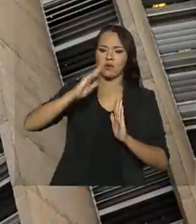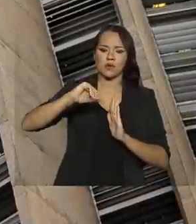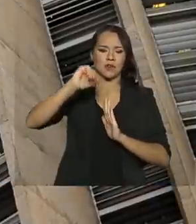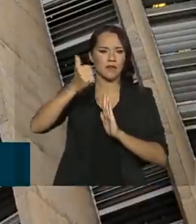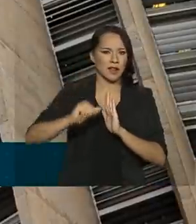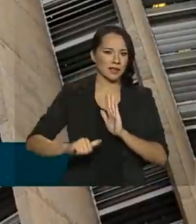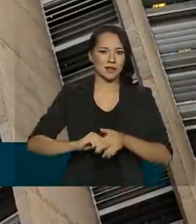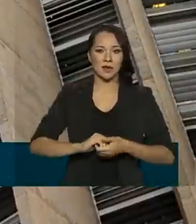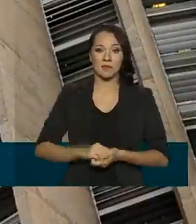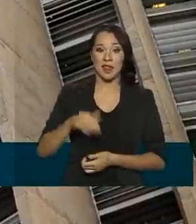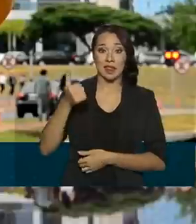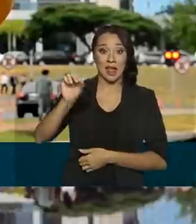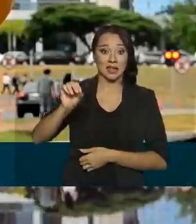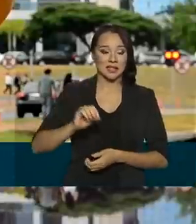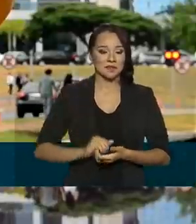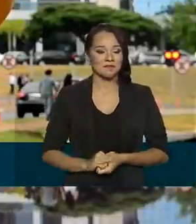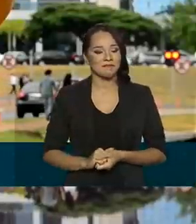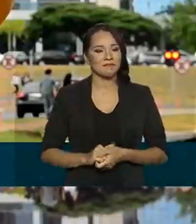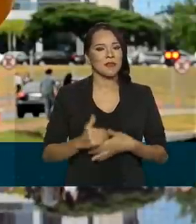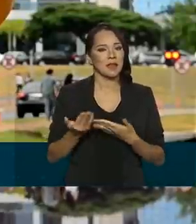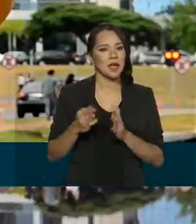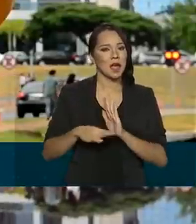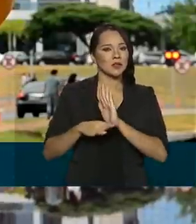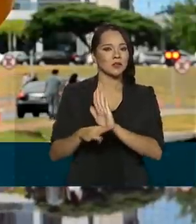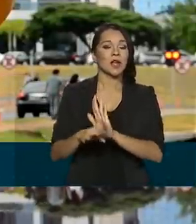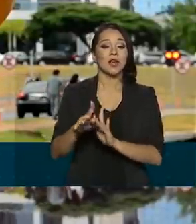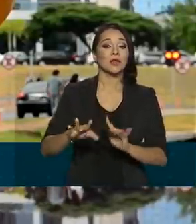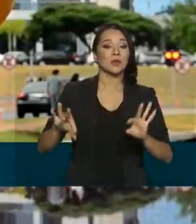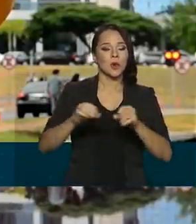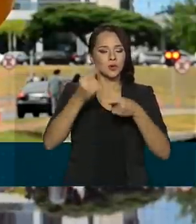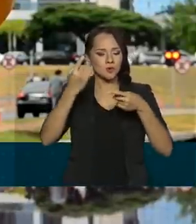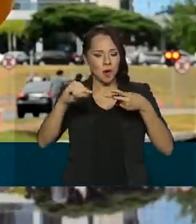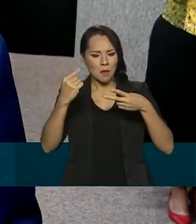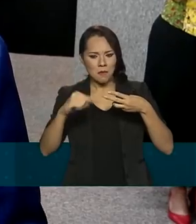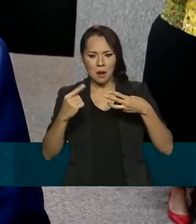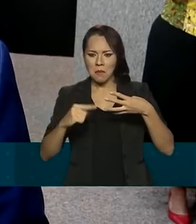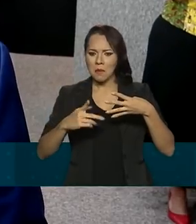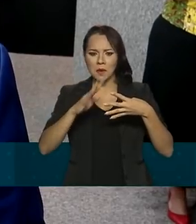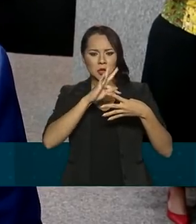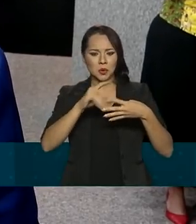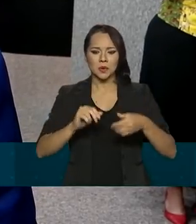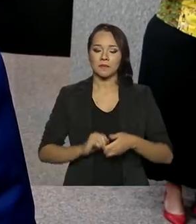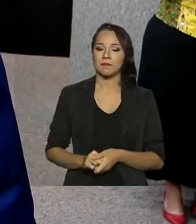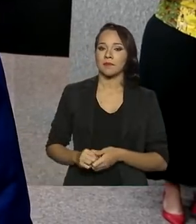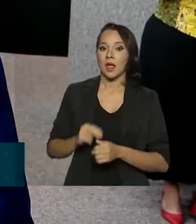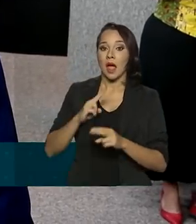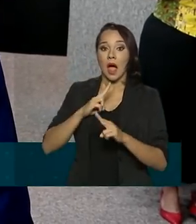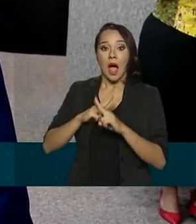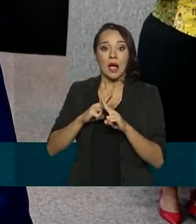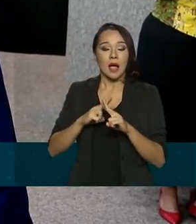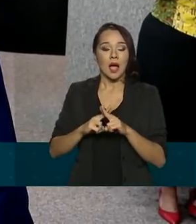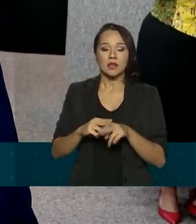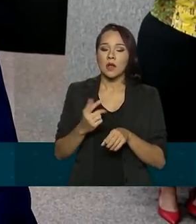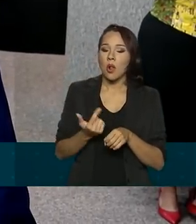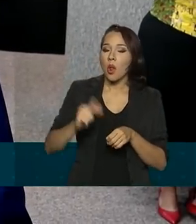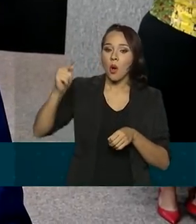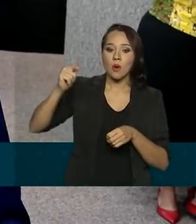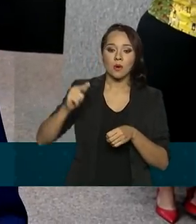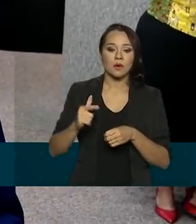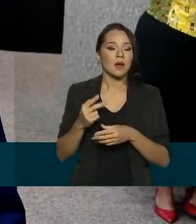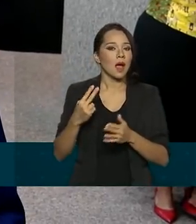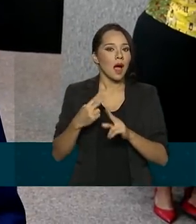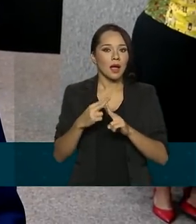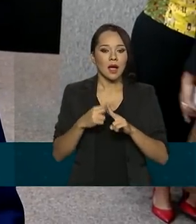avaliação, 10, e atenderam todas as questões obrigatórias. A Caixa nunca teve tanto lucro, nunca